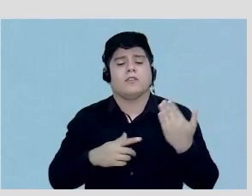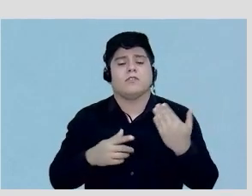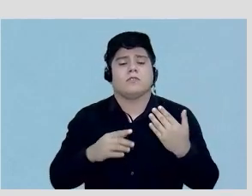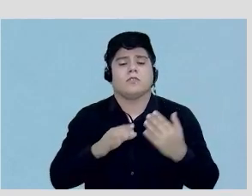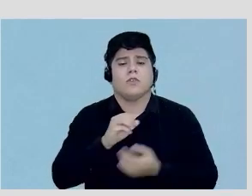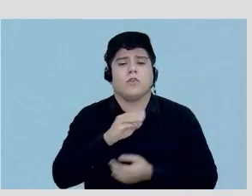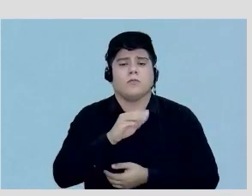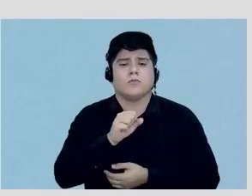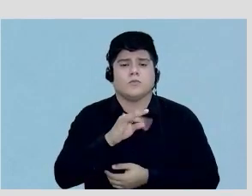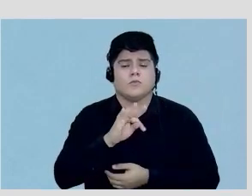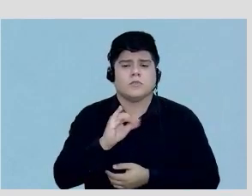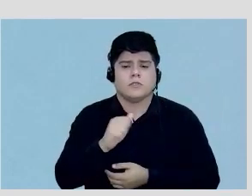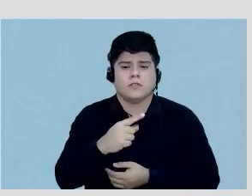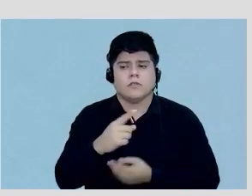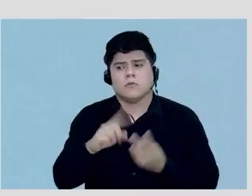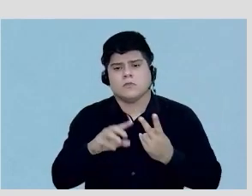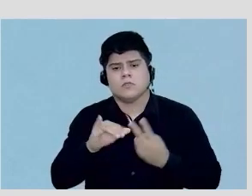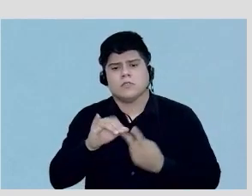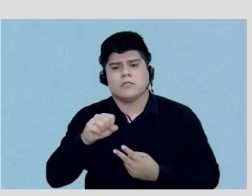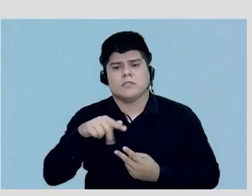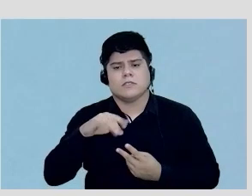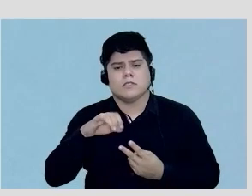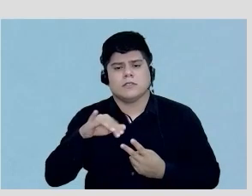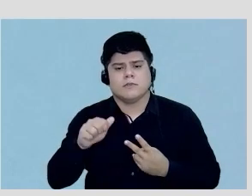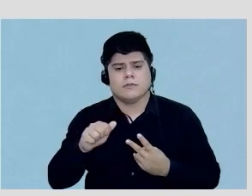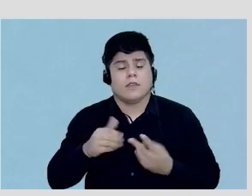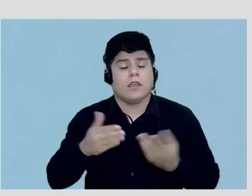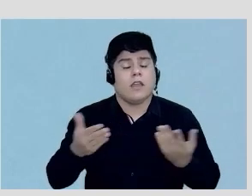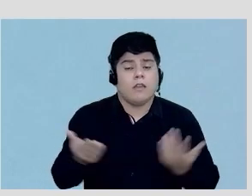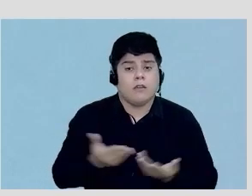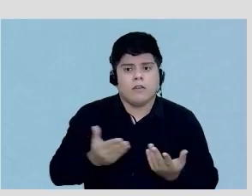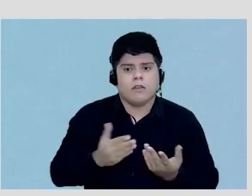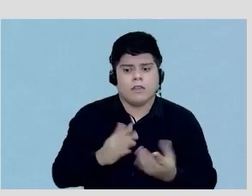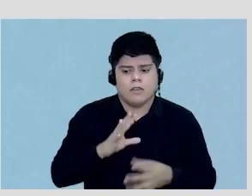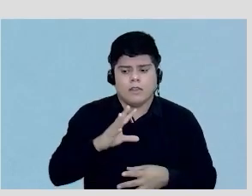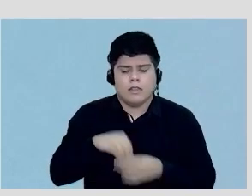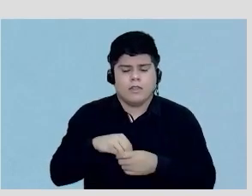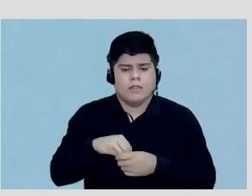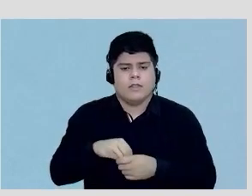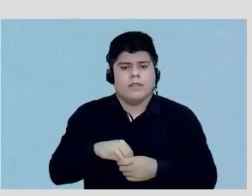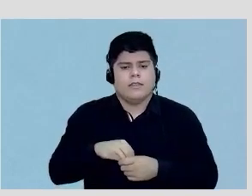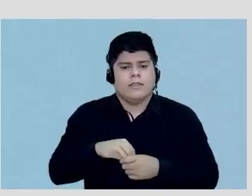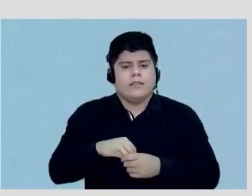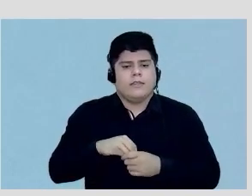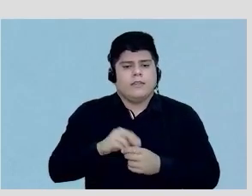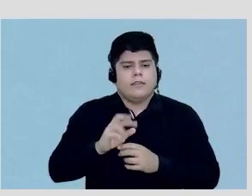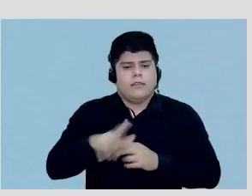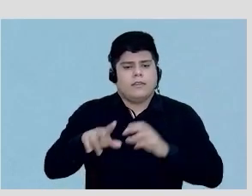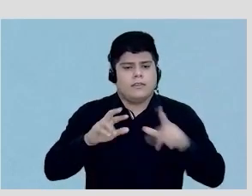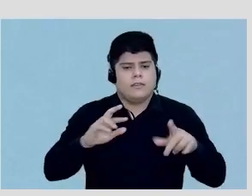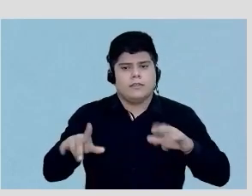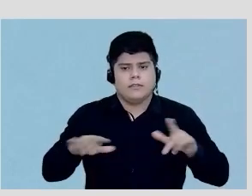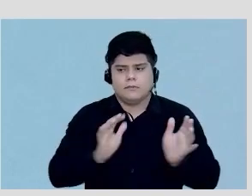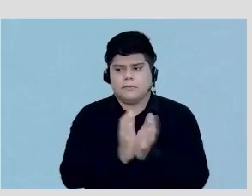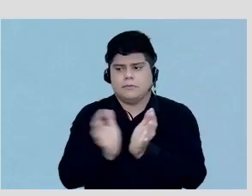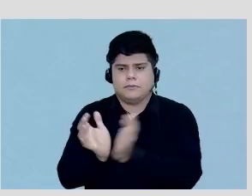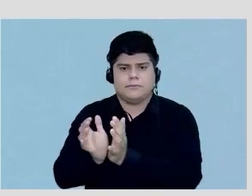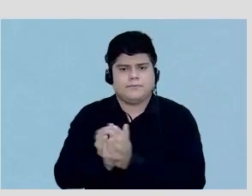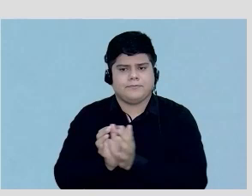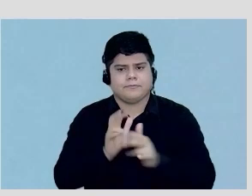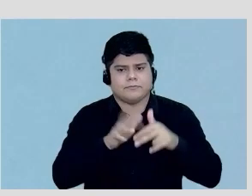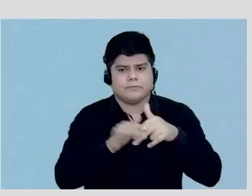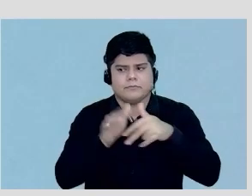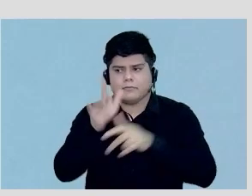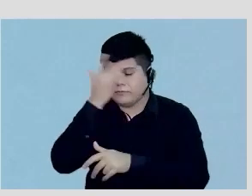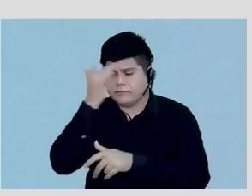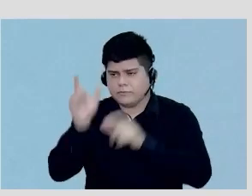e se tinha isquemia e agora a gente dentro de diferentes grupos de pacientes